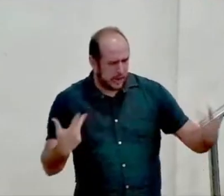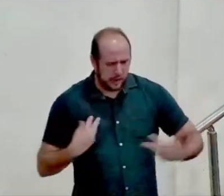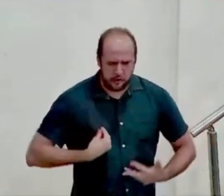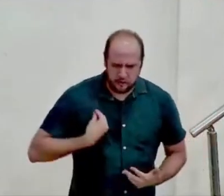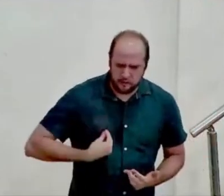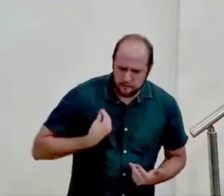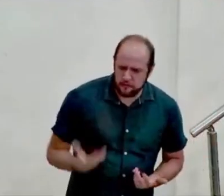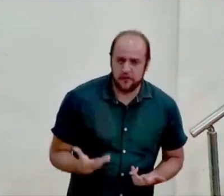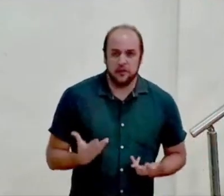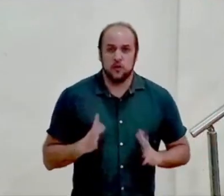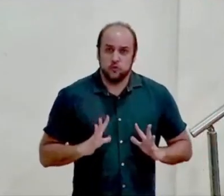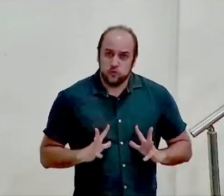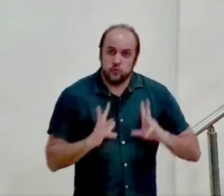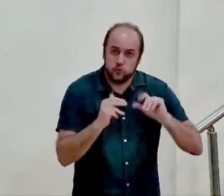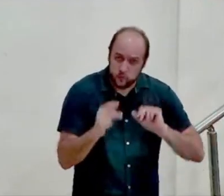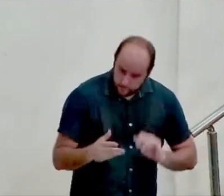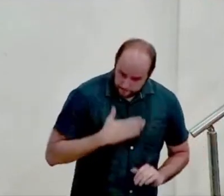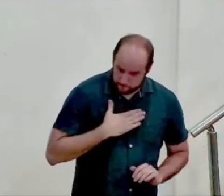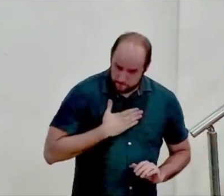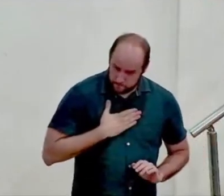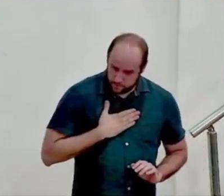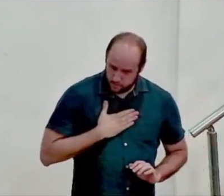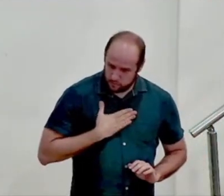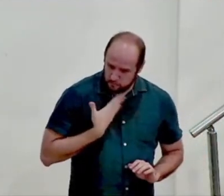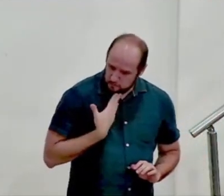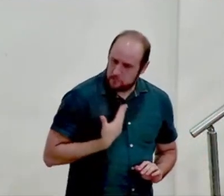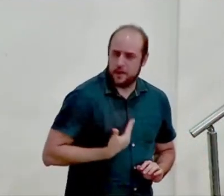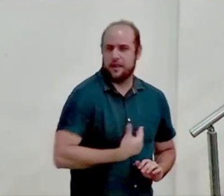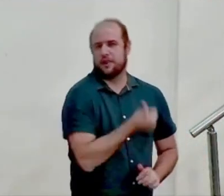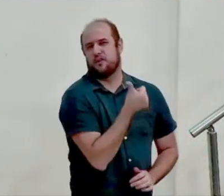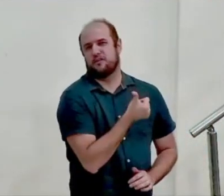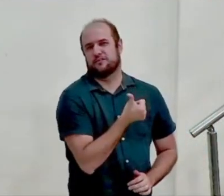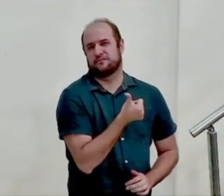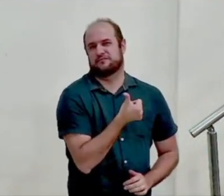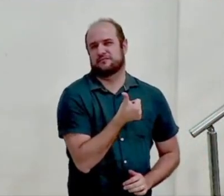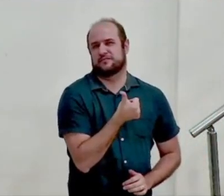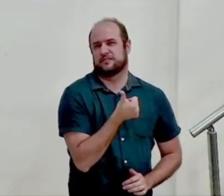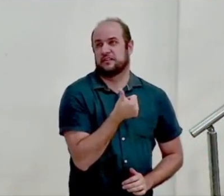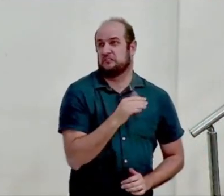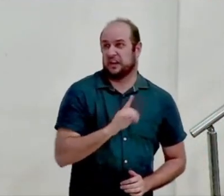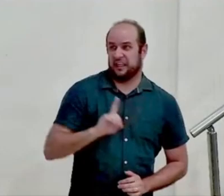dia a dia é melhor que daquilo que Deus diz